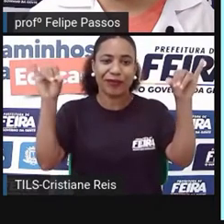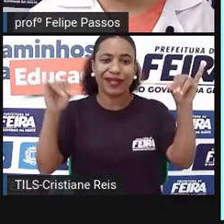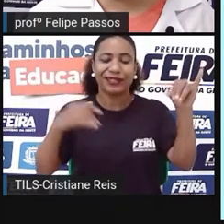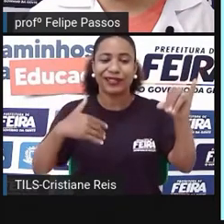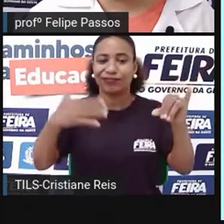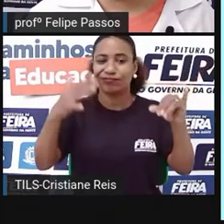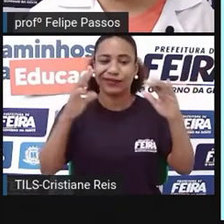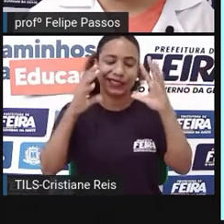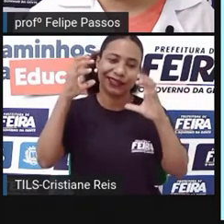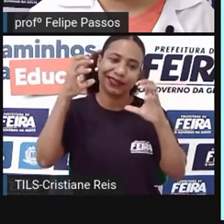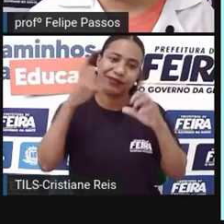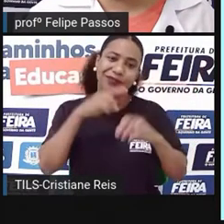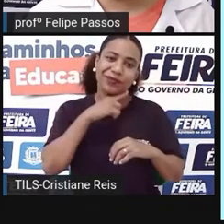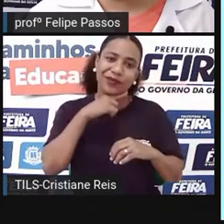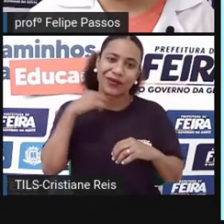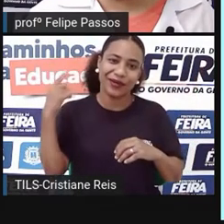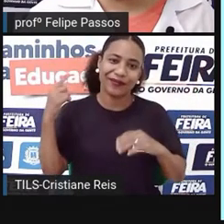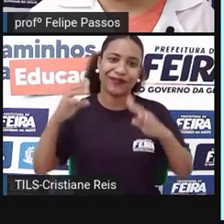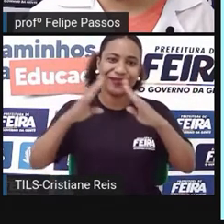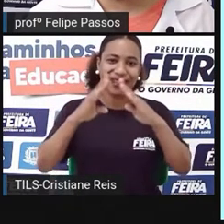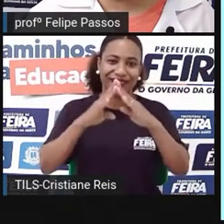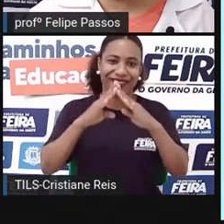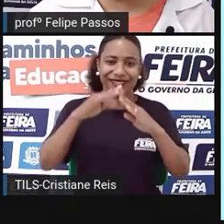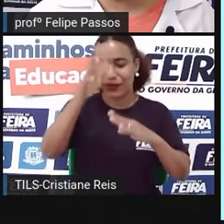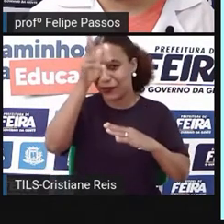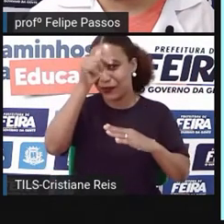na casa dele com o galo que ele tinha e a sanfona.